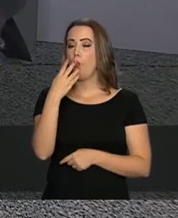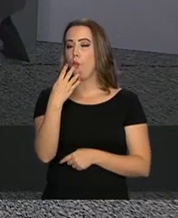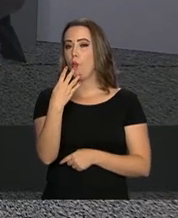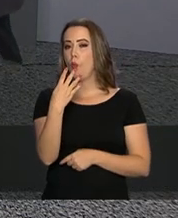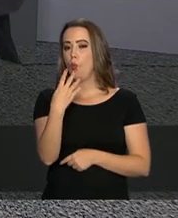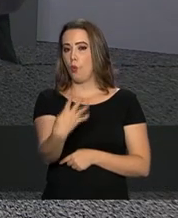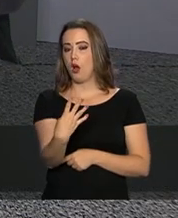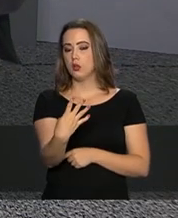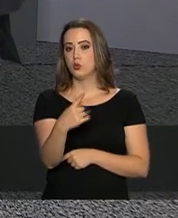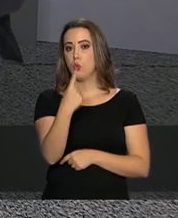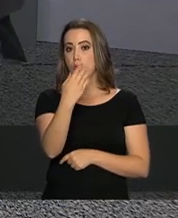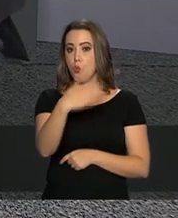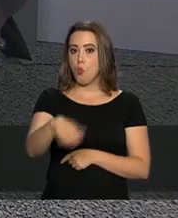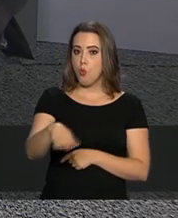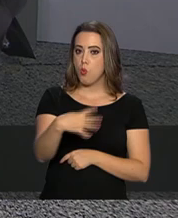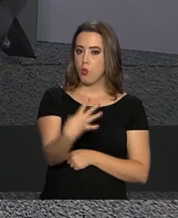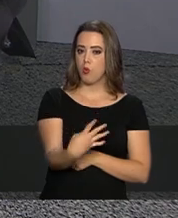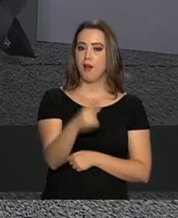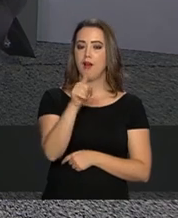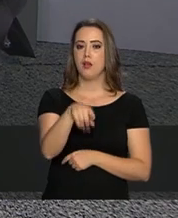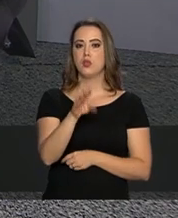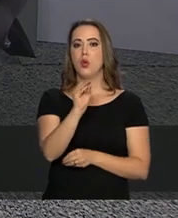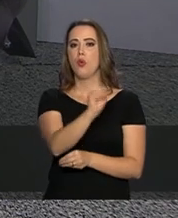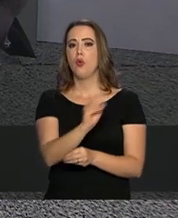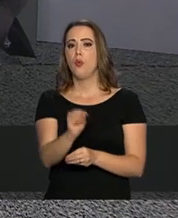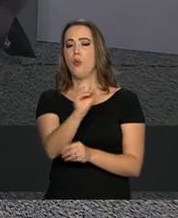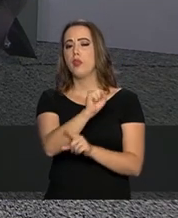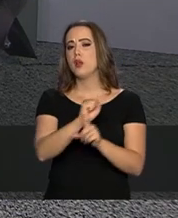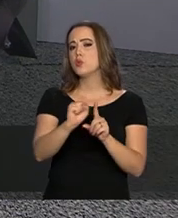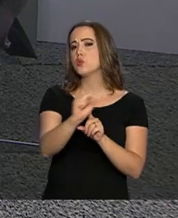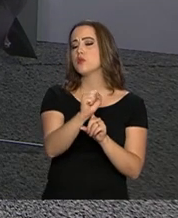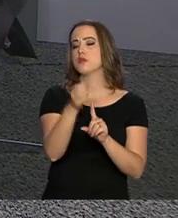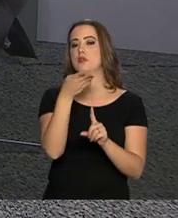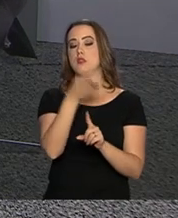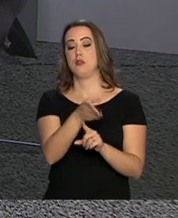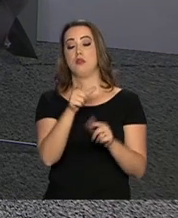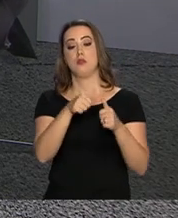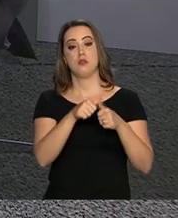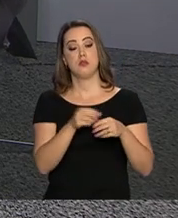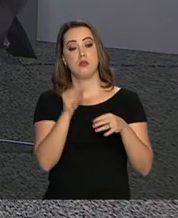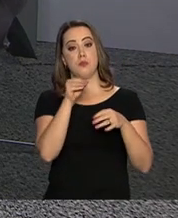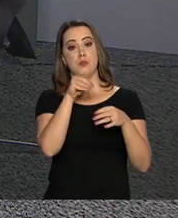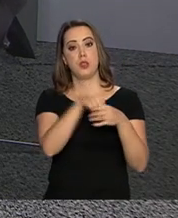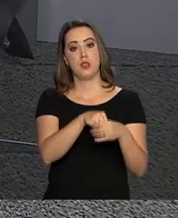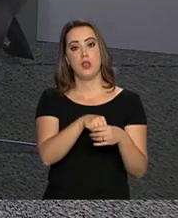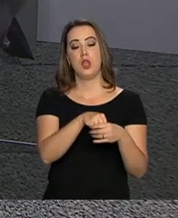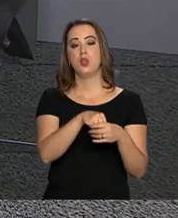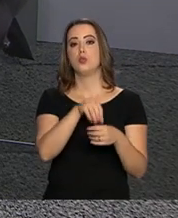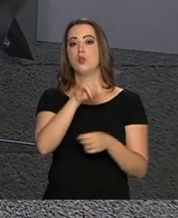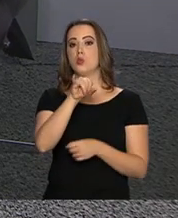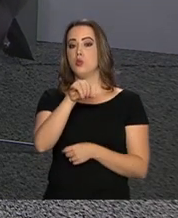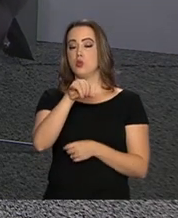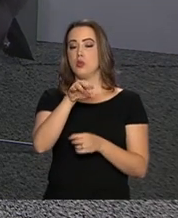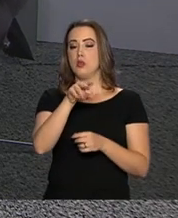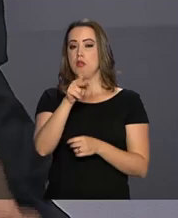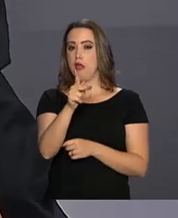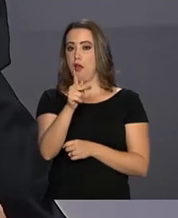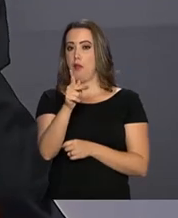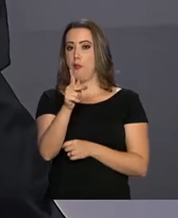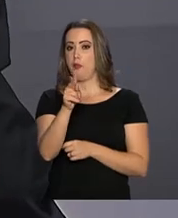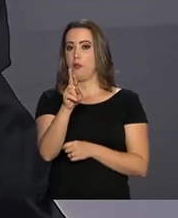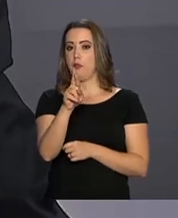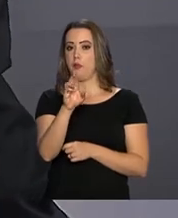daquela questão é a assistência social que está embutida na Previdência, que entre nós foi